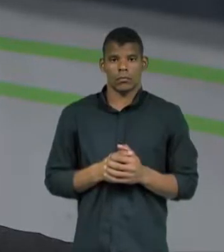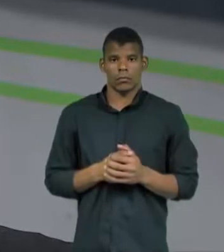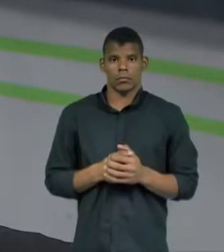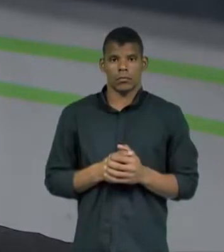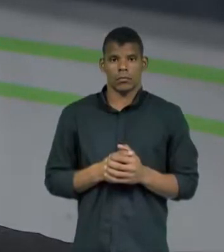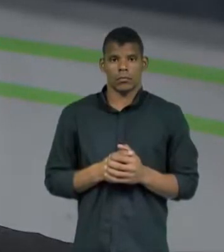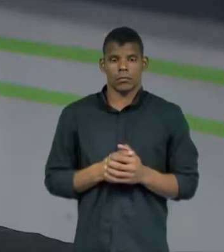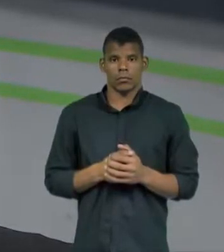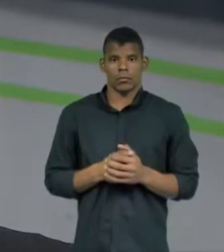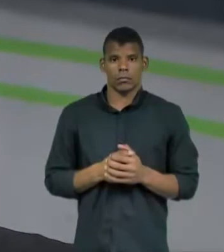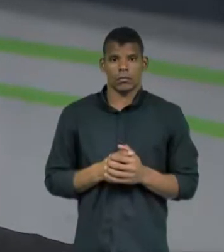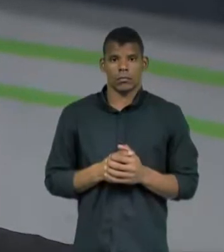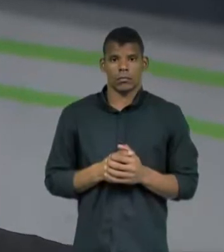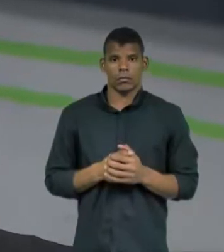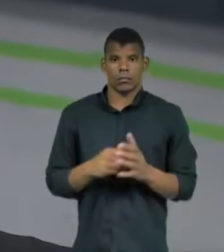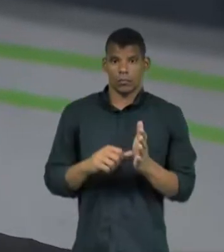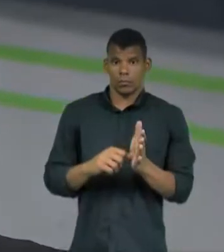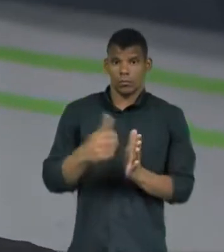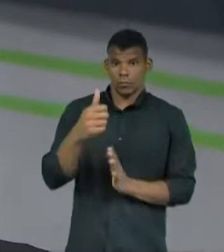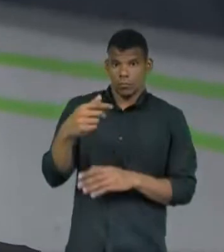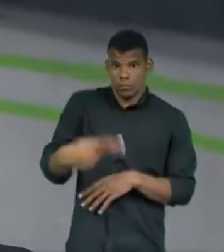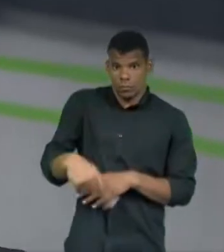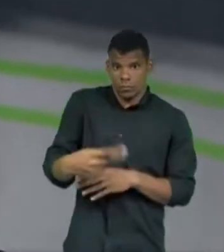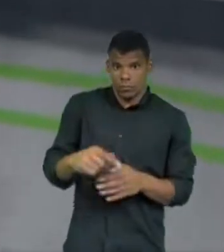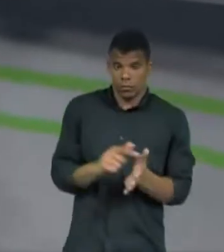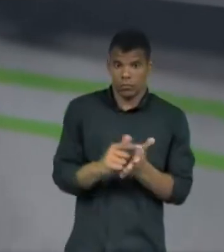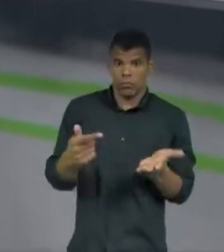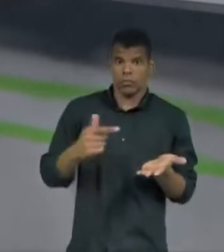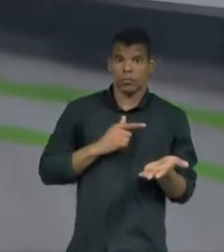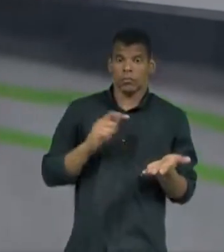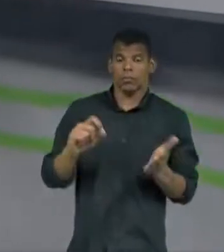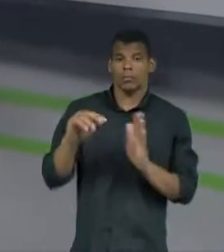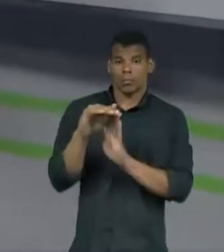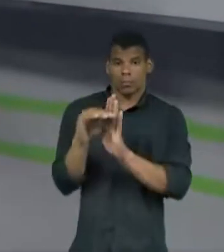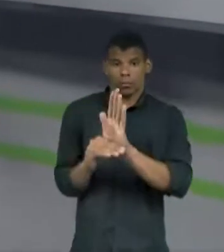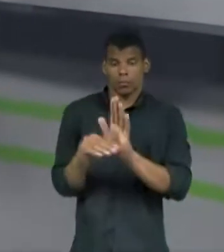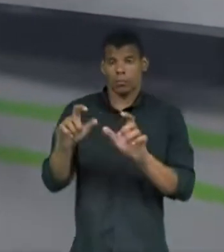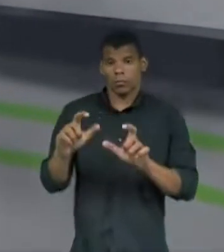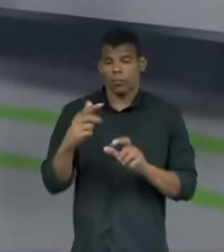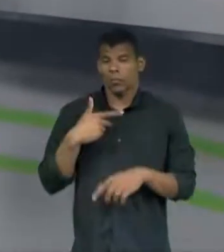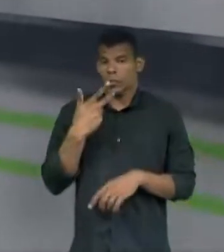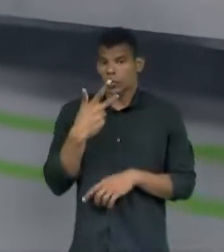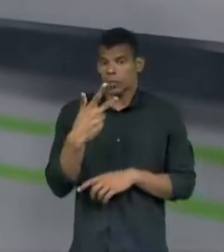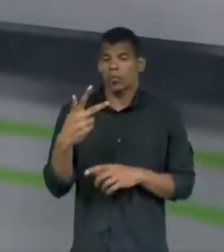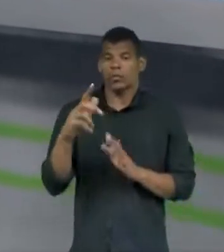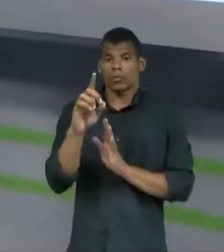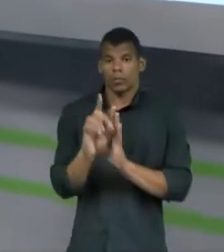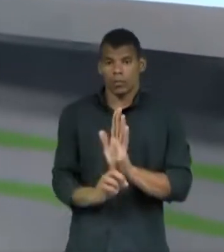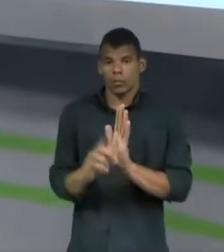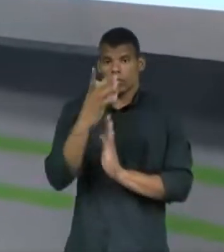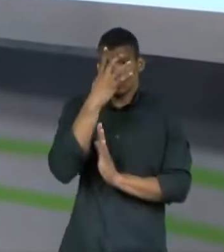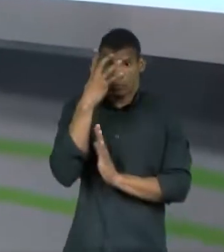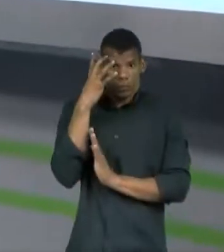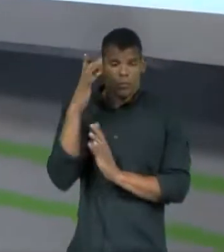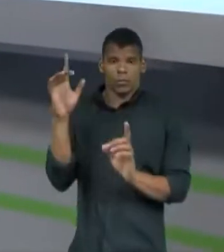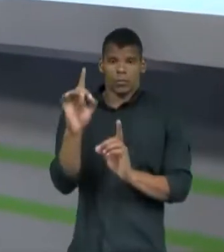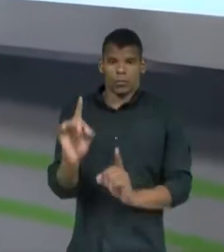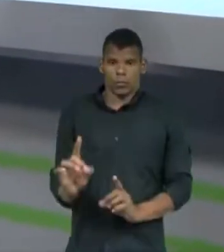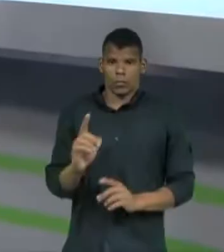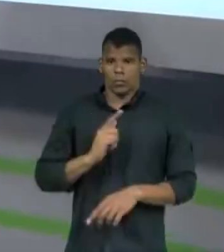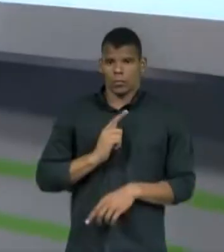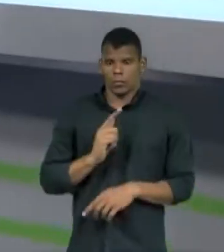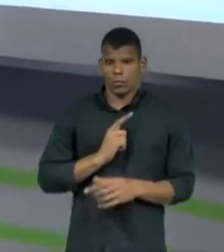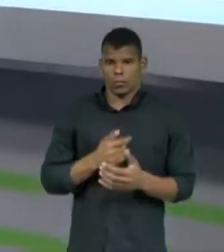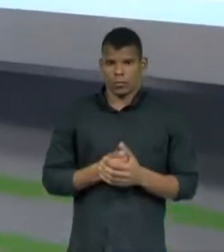Logo depois do primeiro expediente, tem o programa Um Lugar de Fala, que hoje vai abordar os direitos das pessoas com deficiência.